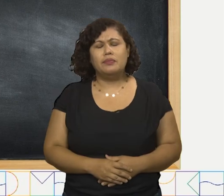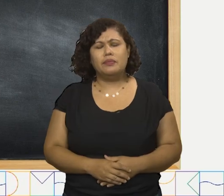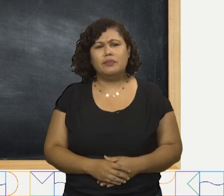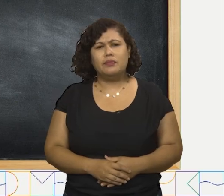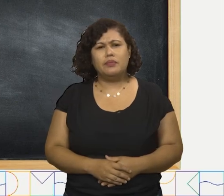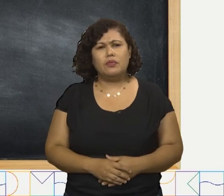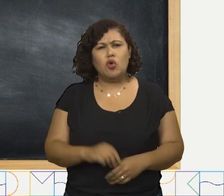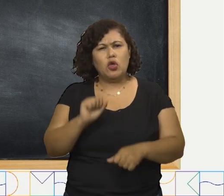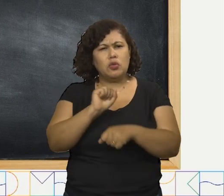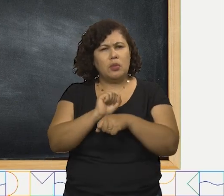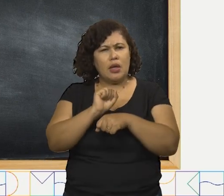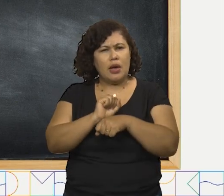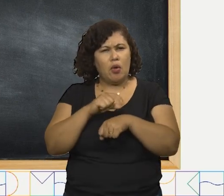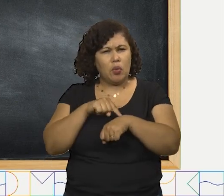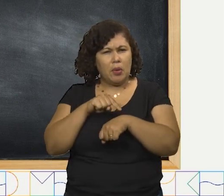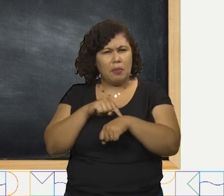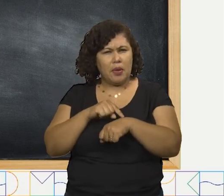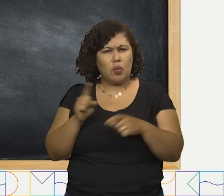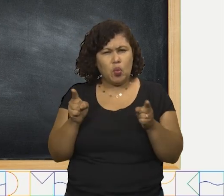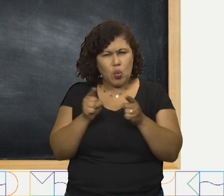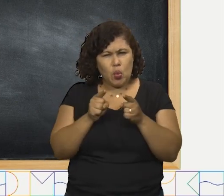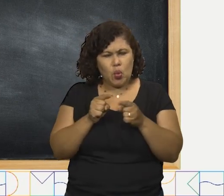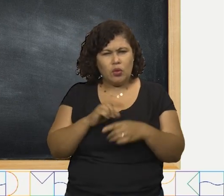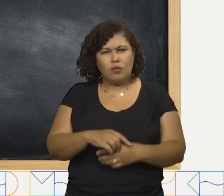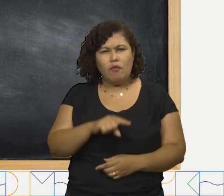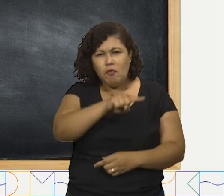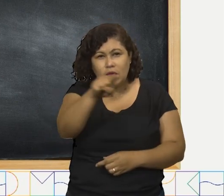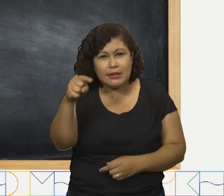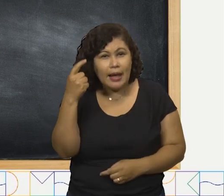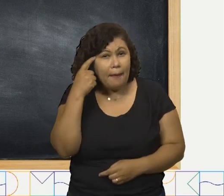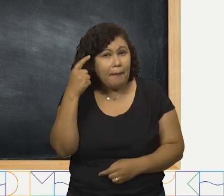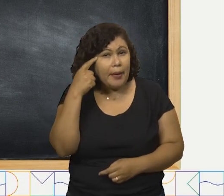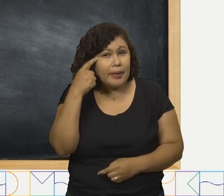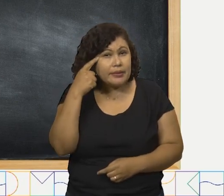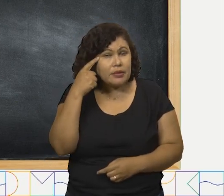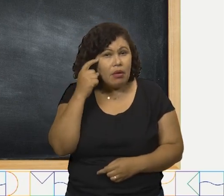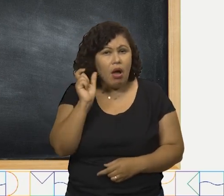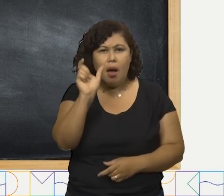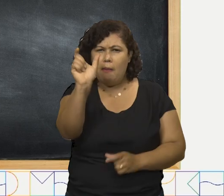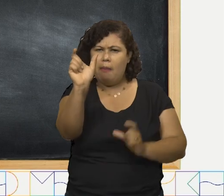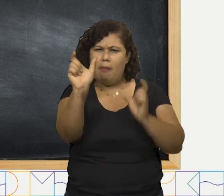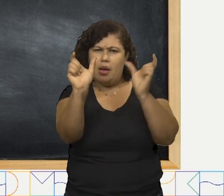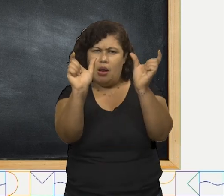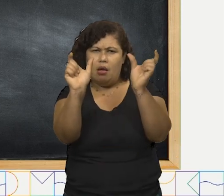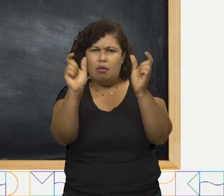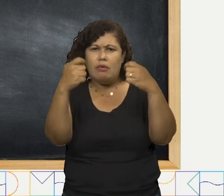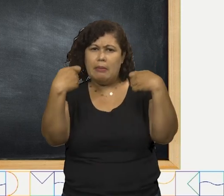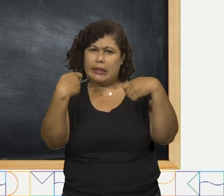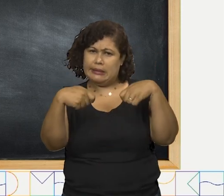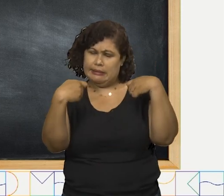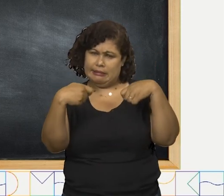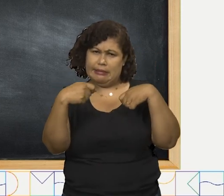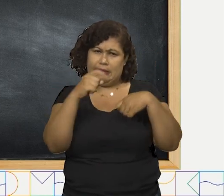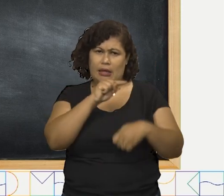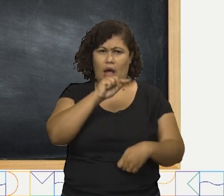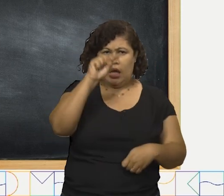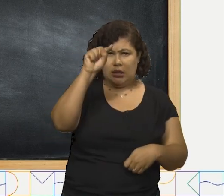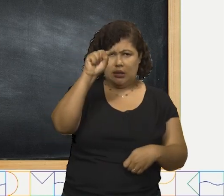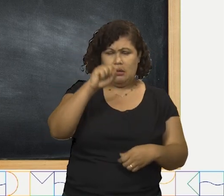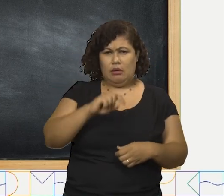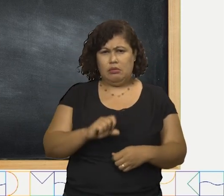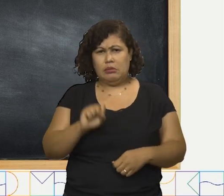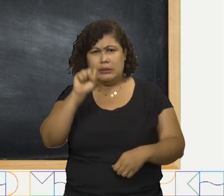segundos para você pensar. O que você acha? Táxi e saudável devem ser